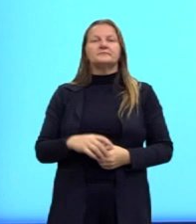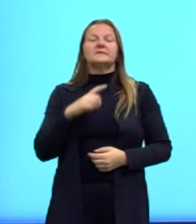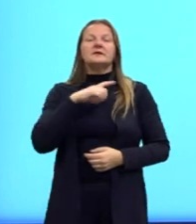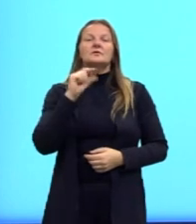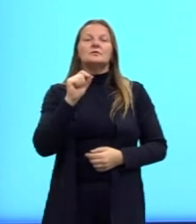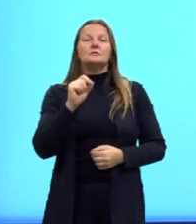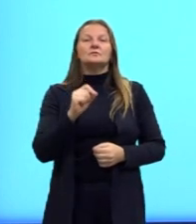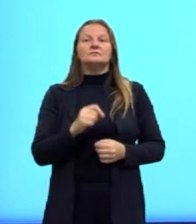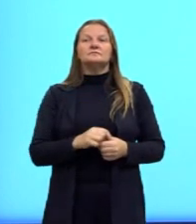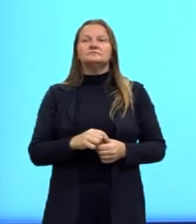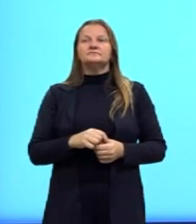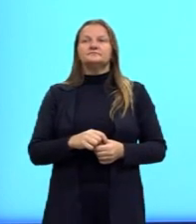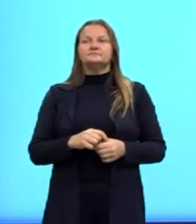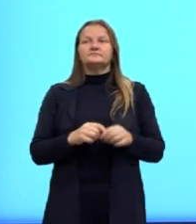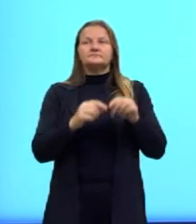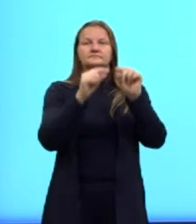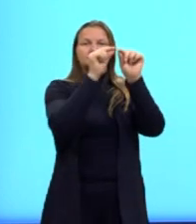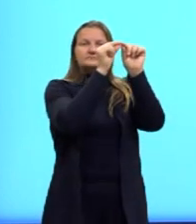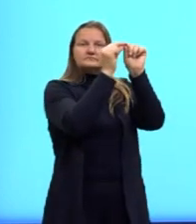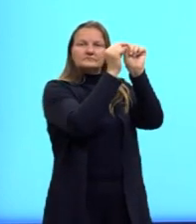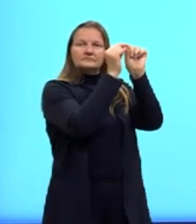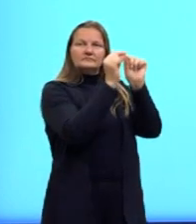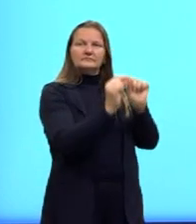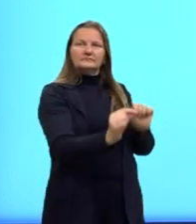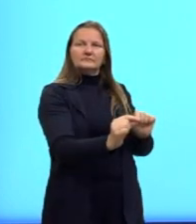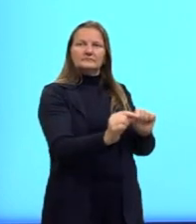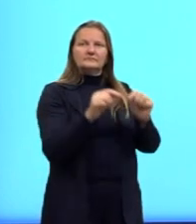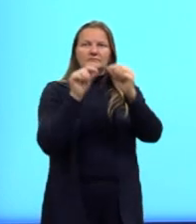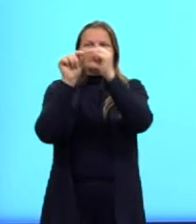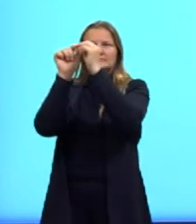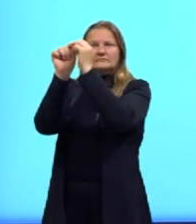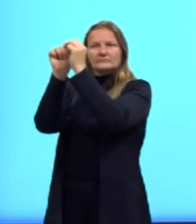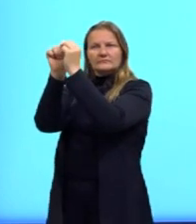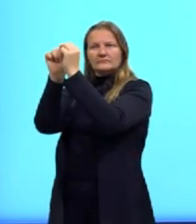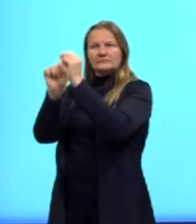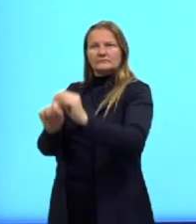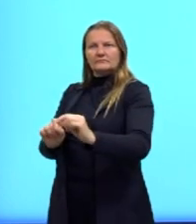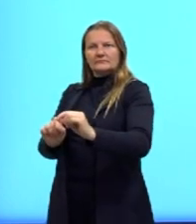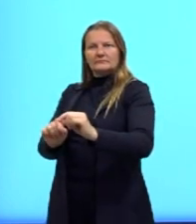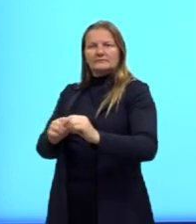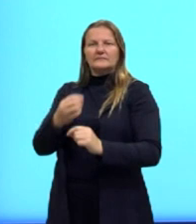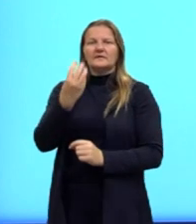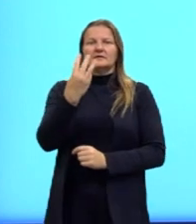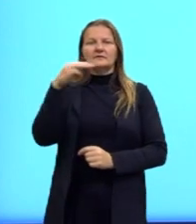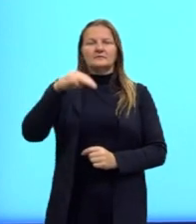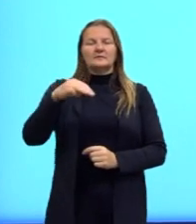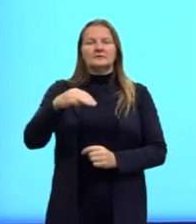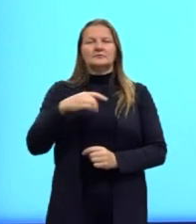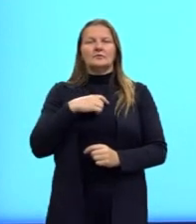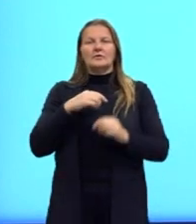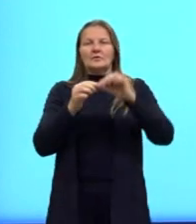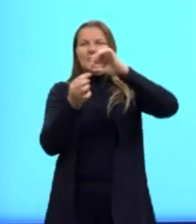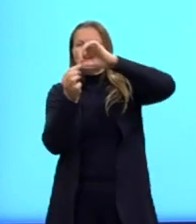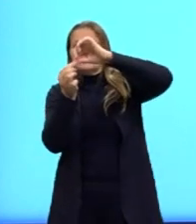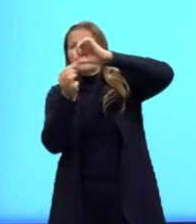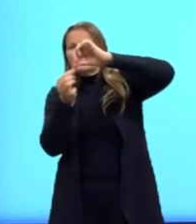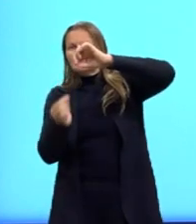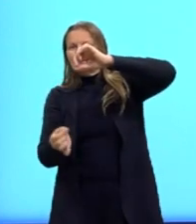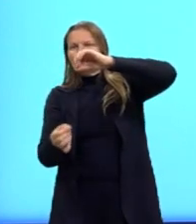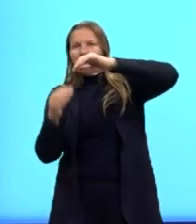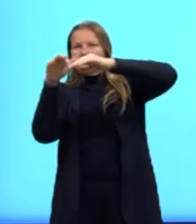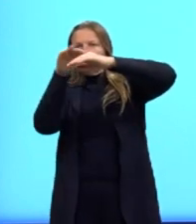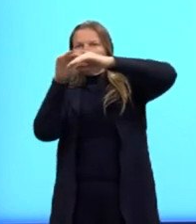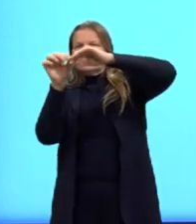que as hastes aqui das laterais, elas têm 3 metros, e que a distância no chão entre essas duas